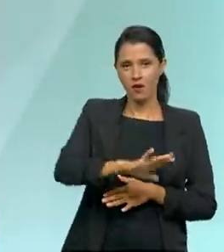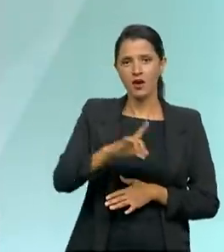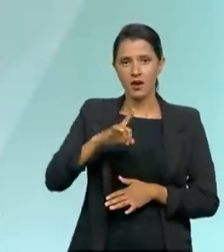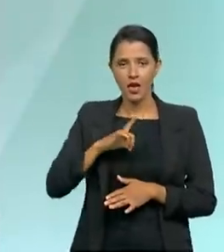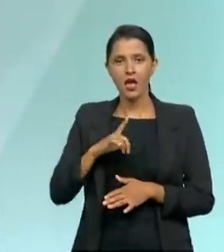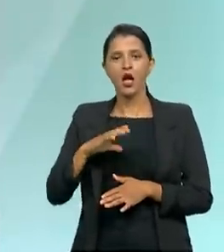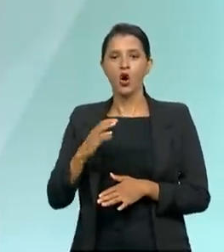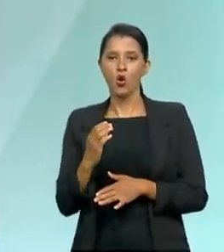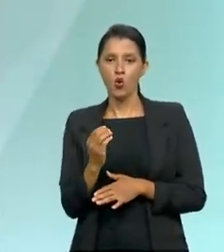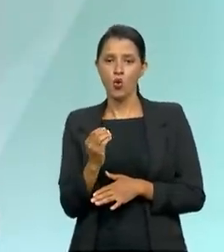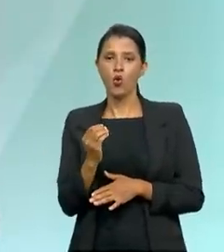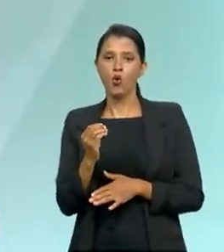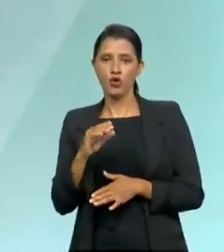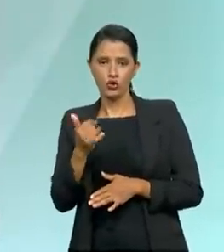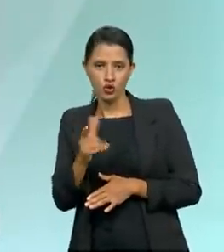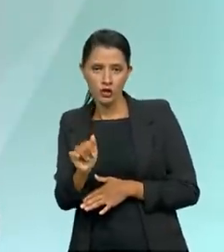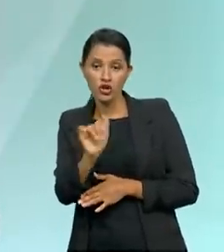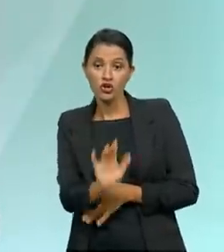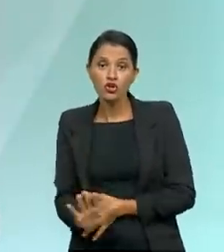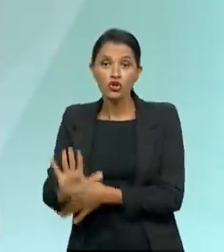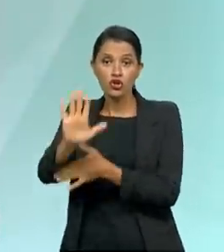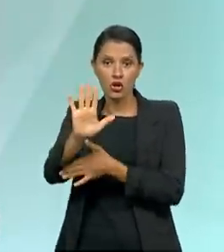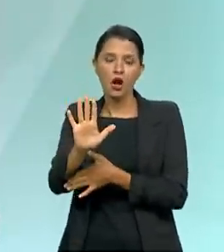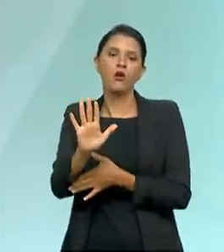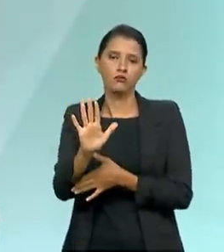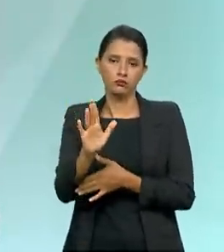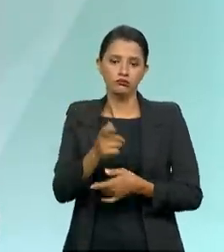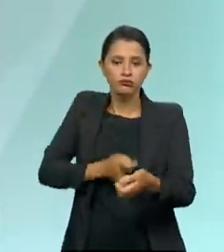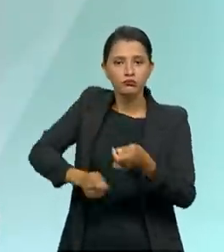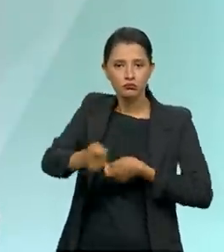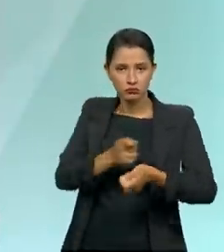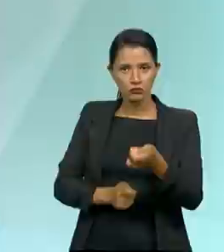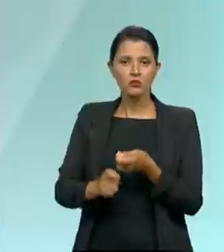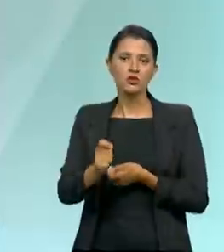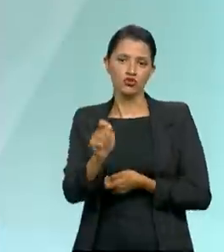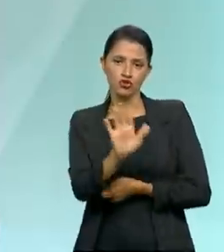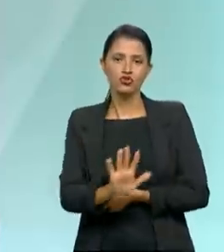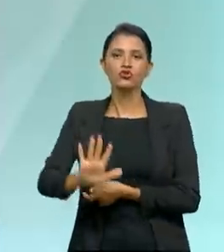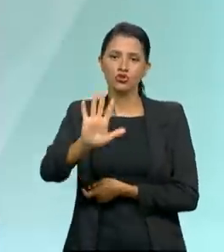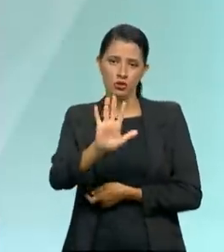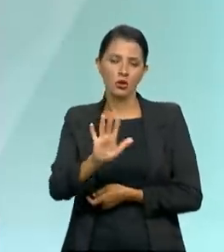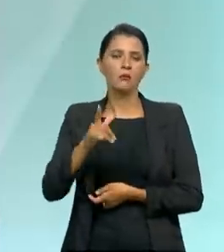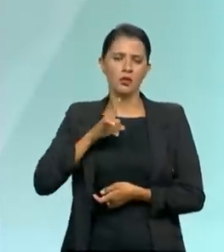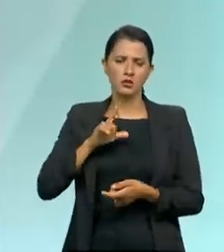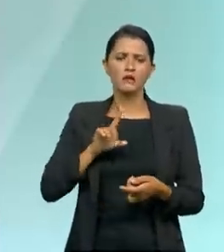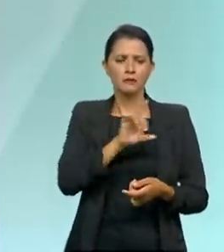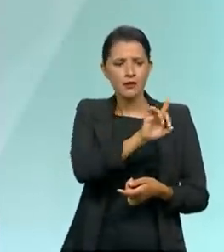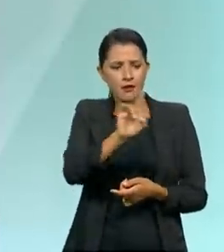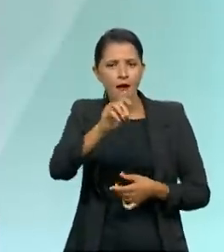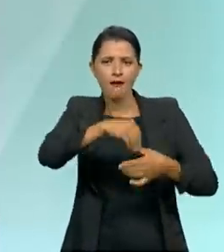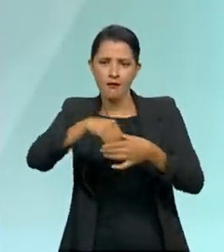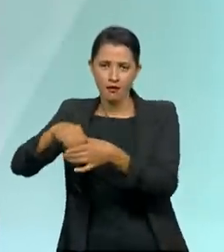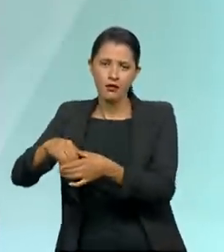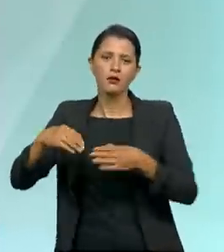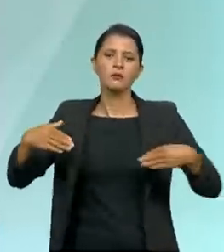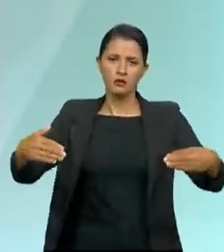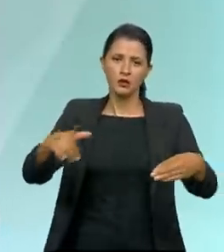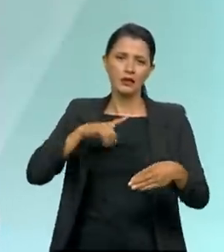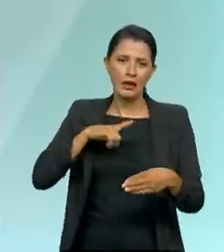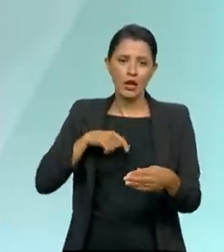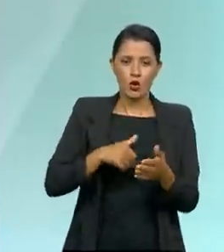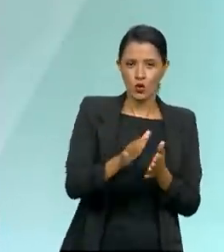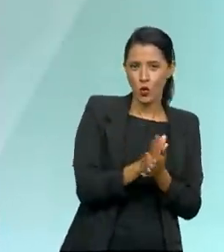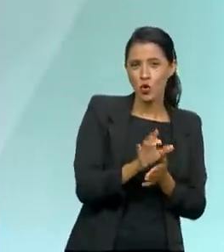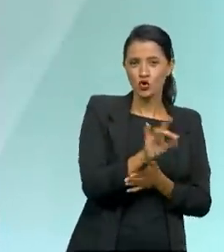Corregedoria Geral da União, que é quem cuida desses processos. Mas nós temos unidades correcionais em cada ministério. Nem todas as demissões ocorrem